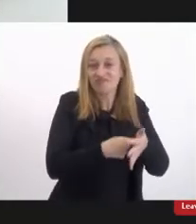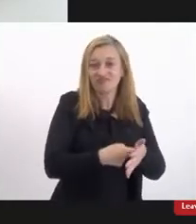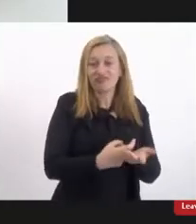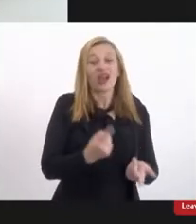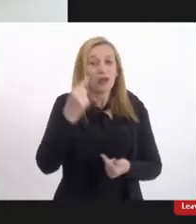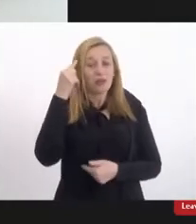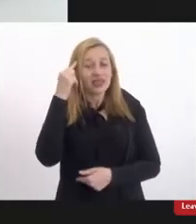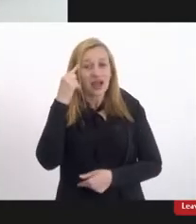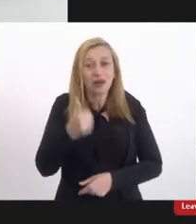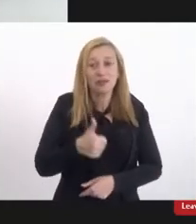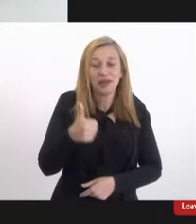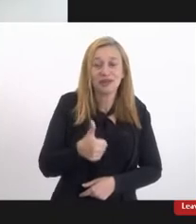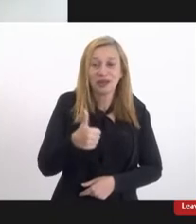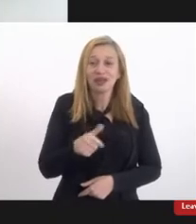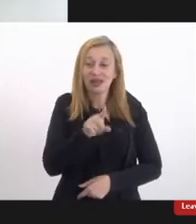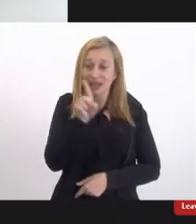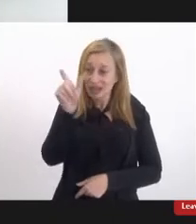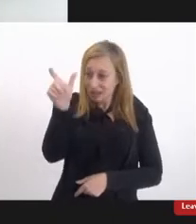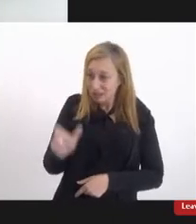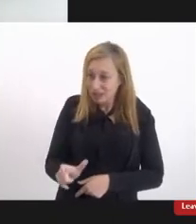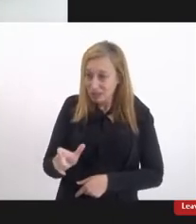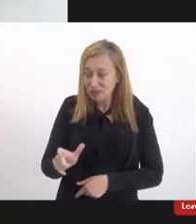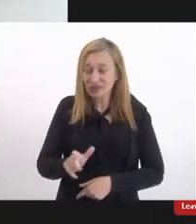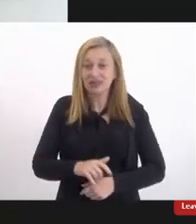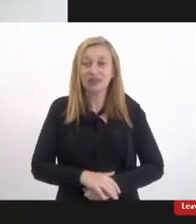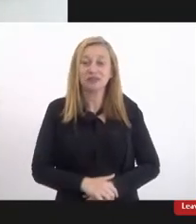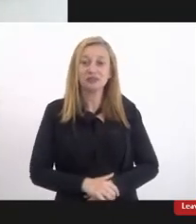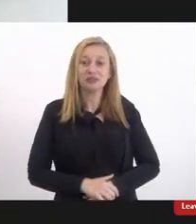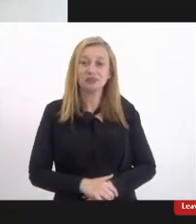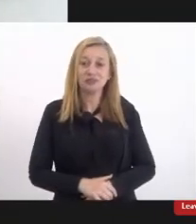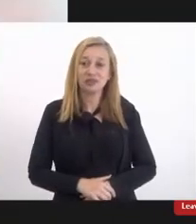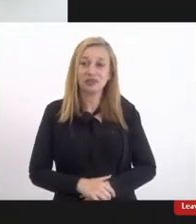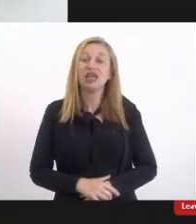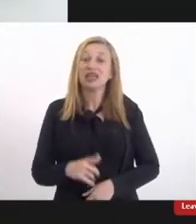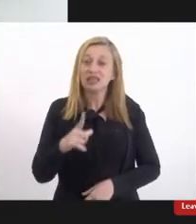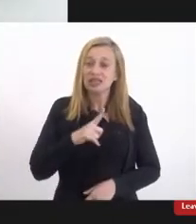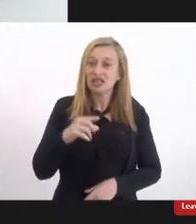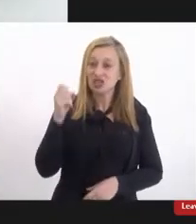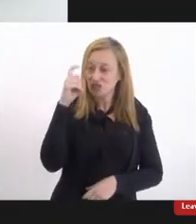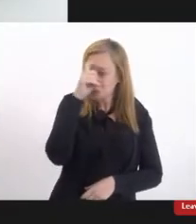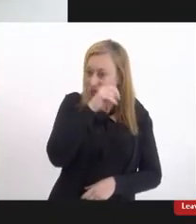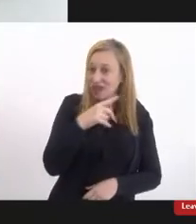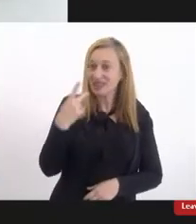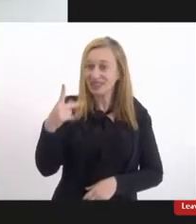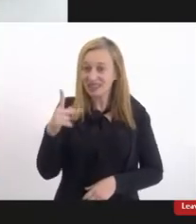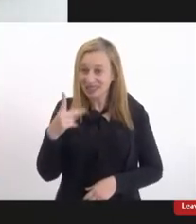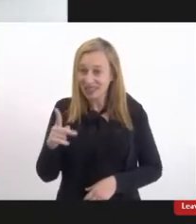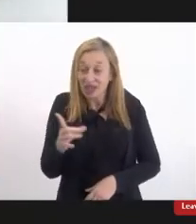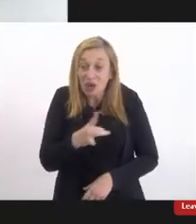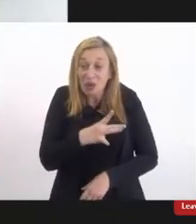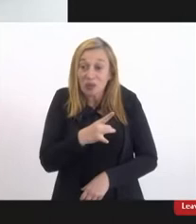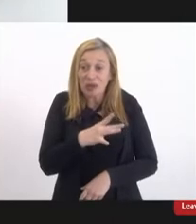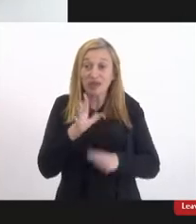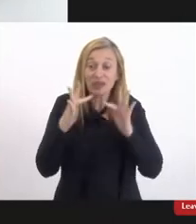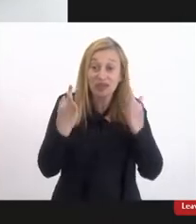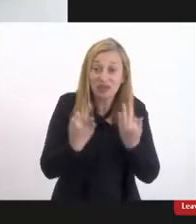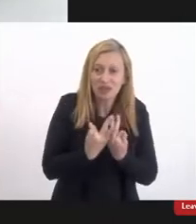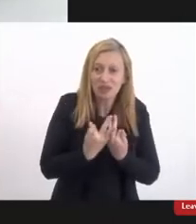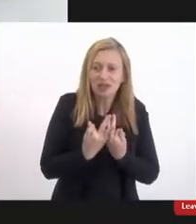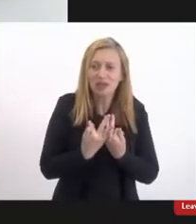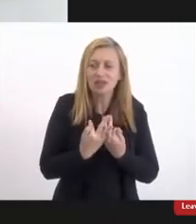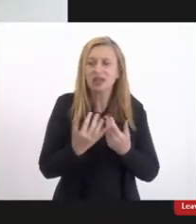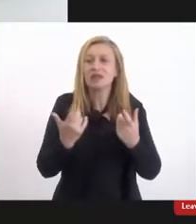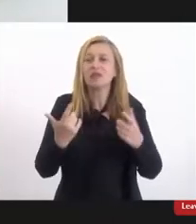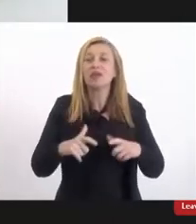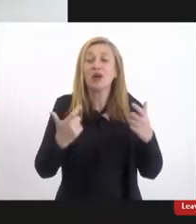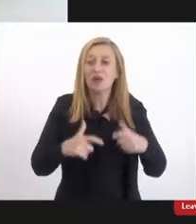primeiro você tem aquela pessoa que é presa em casa ela tem a dificuldade de sair ela tem o medo da família porque pra onde vai o